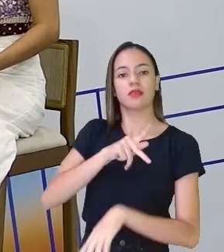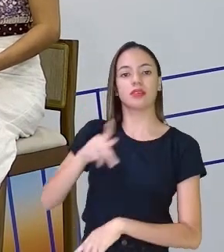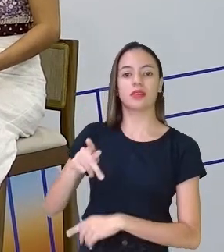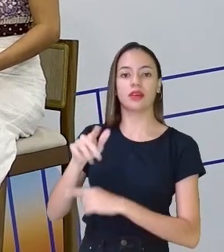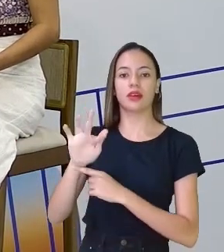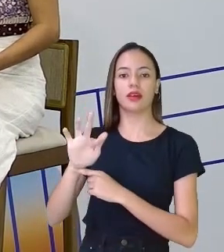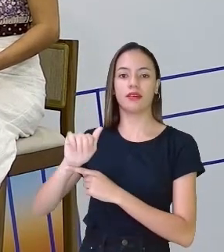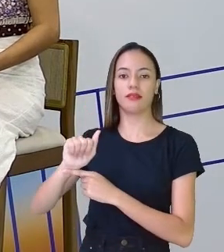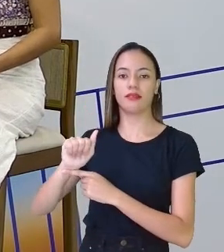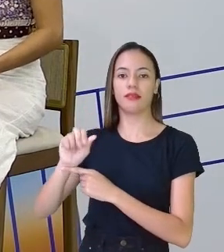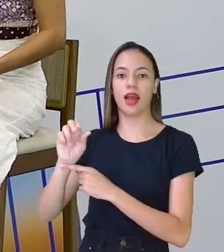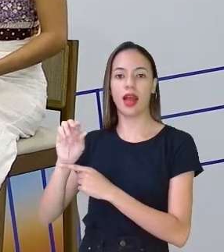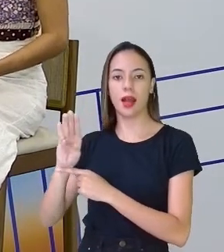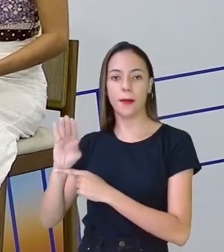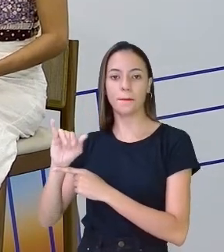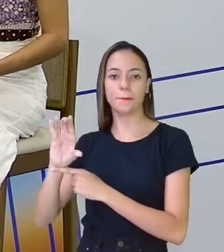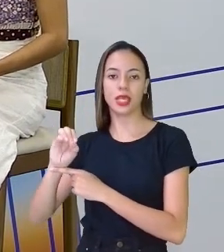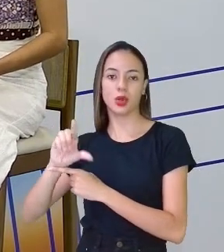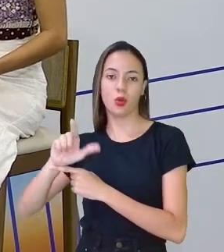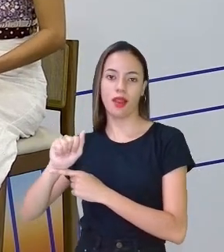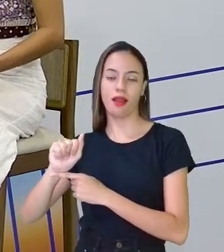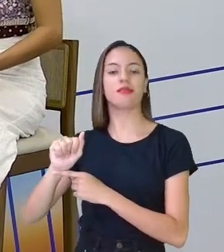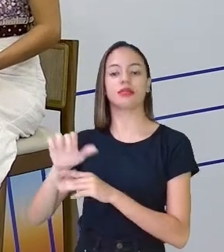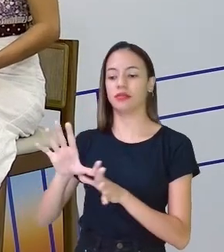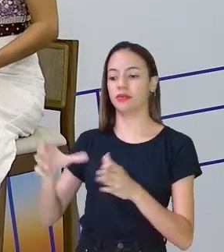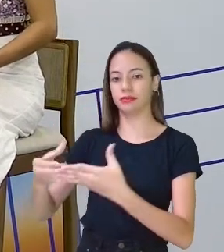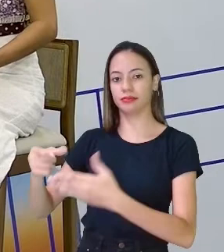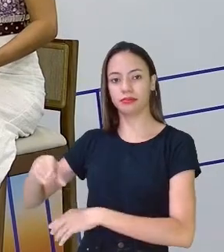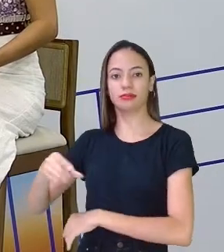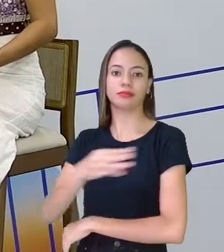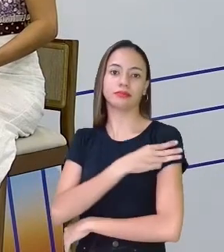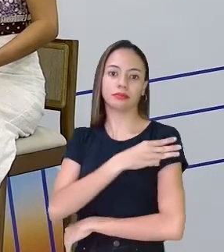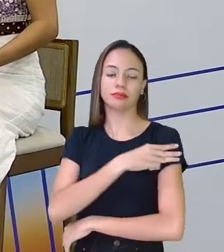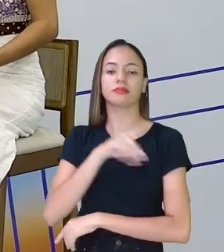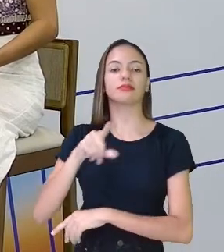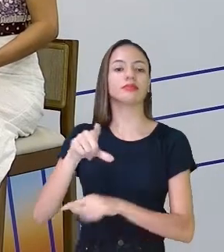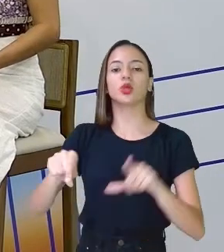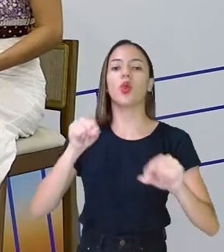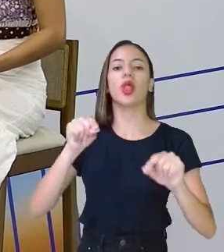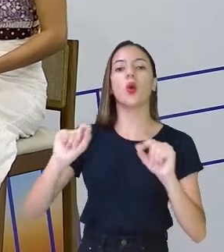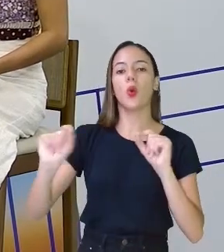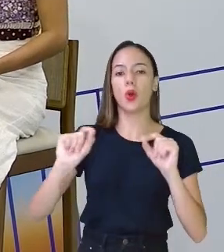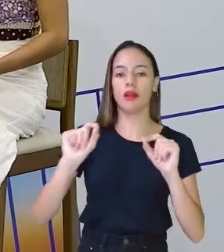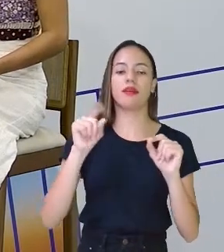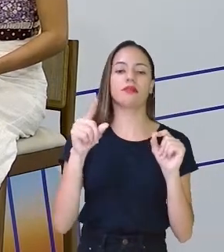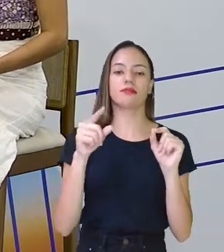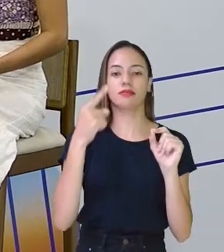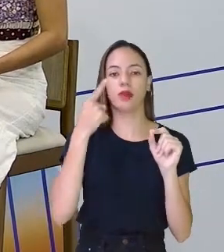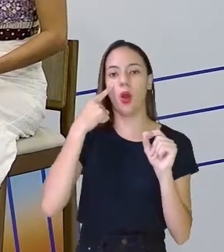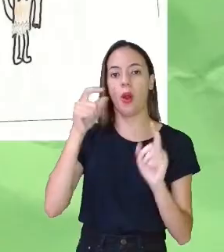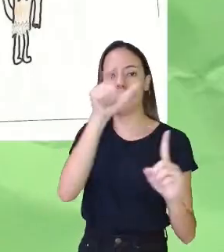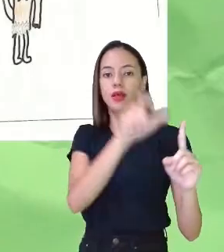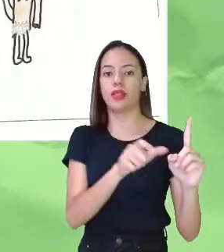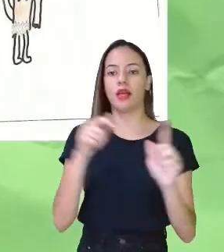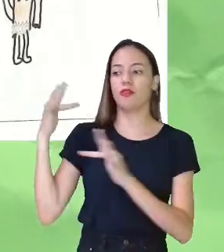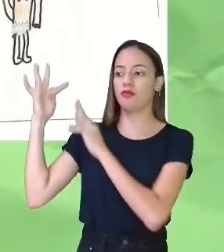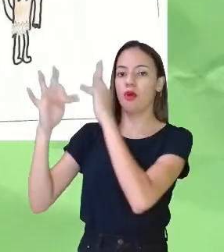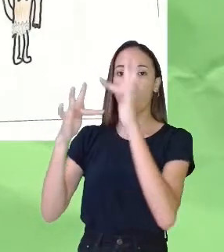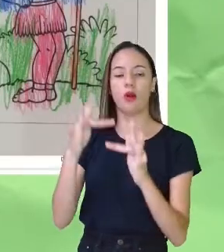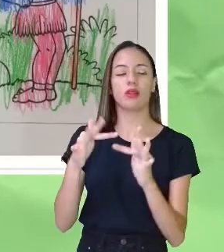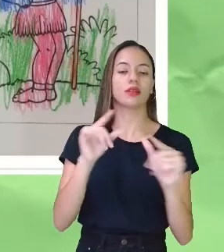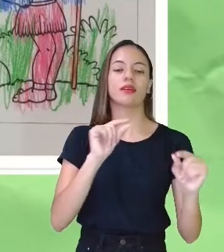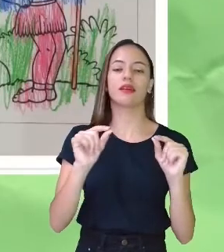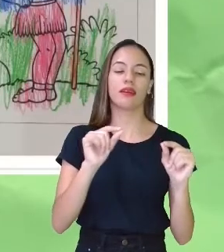do terceiro ano. E eles escolheram trabalhar com a Curupira. Escolheram essa personagem do nosso folclore.